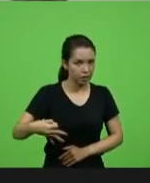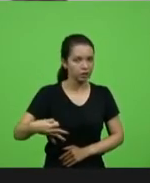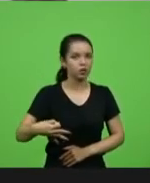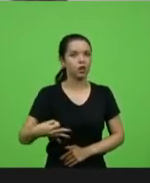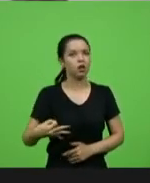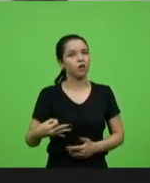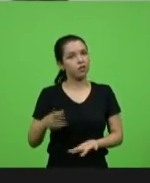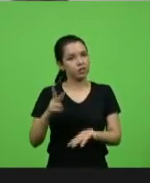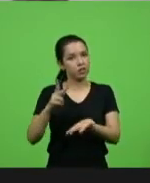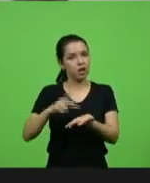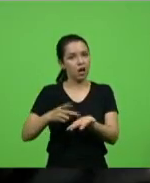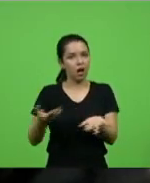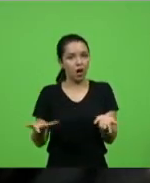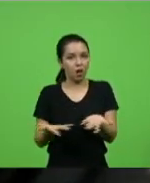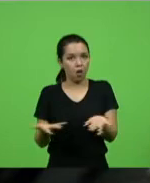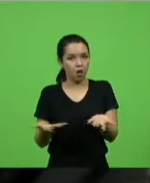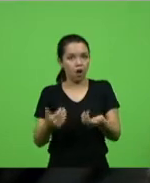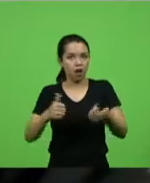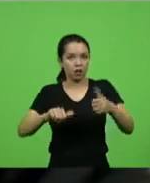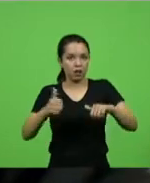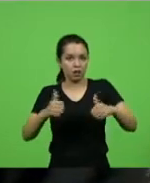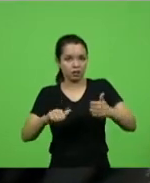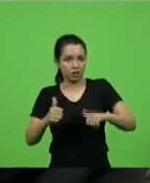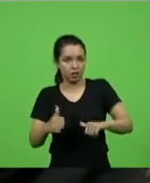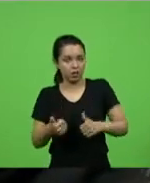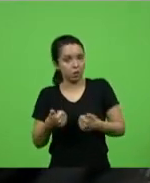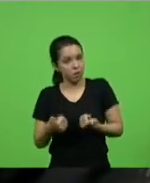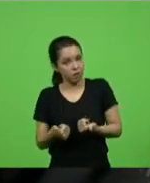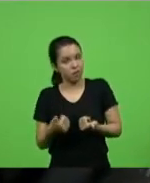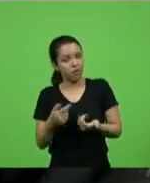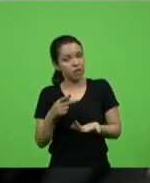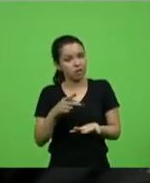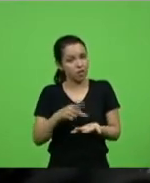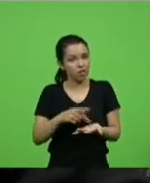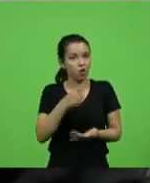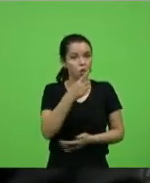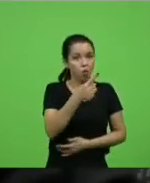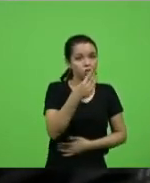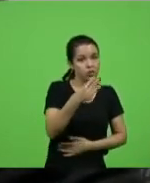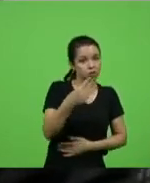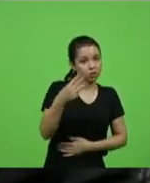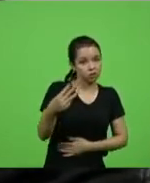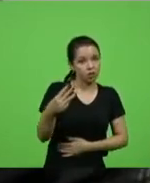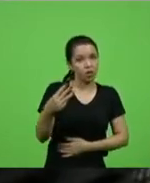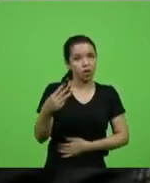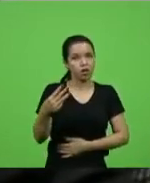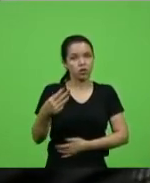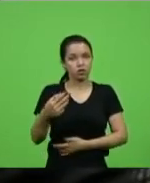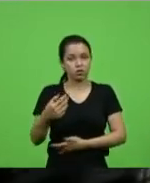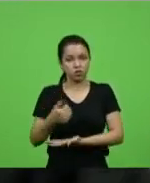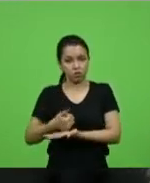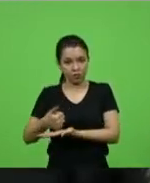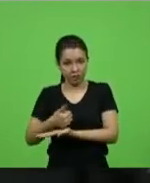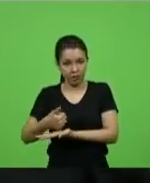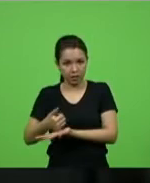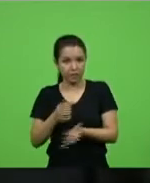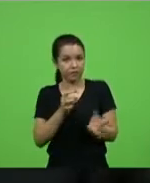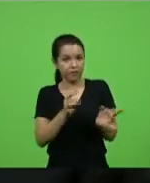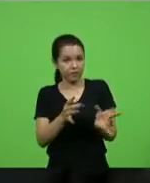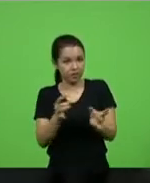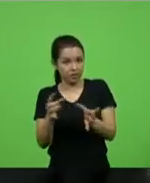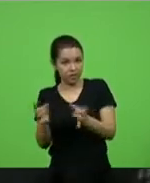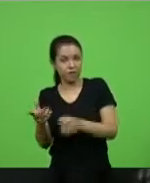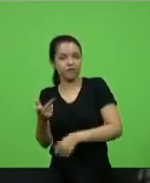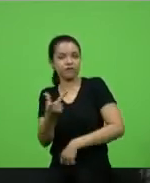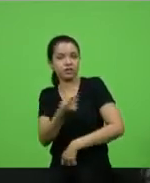analisando bem, porque o que acontece? A 133, ela é para que as indústrias farmacêuticas possam vender as vacinas contra a Covid,